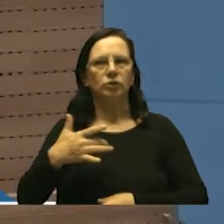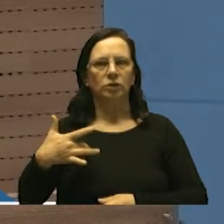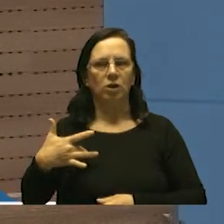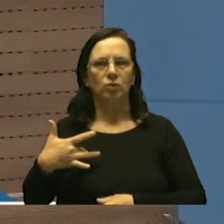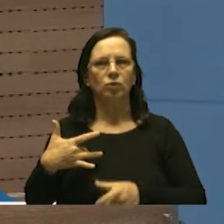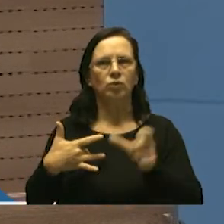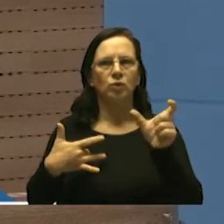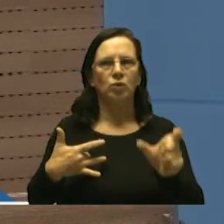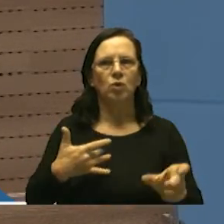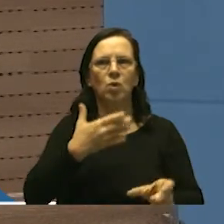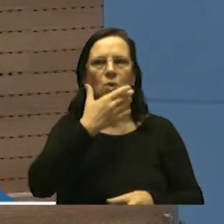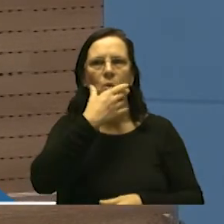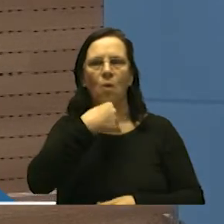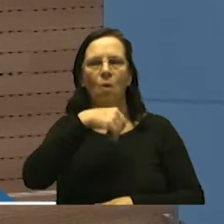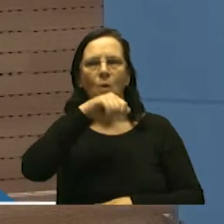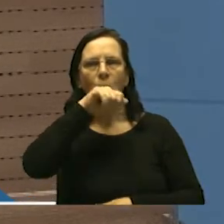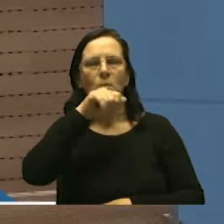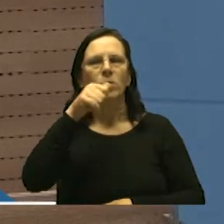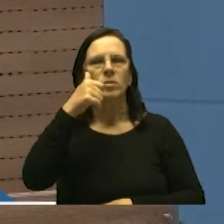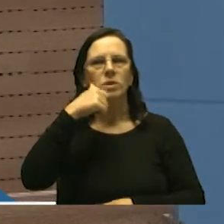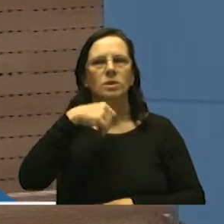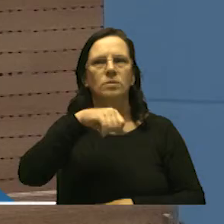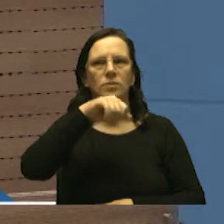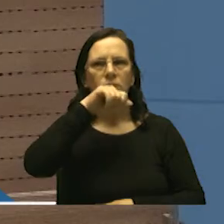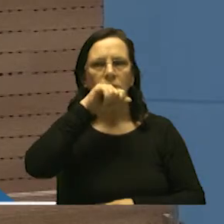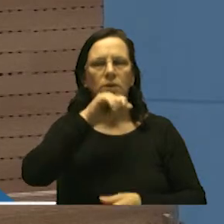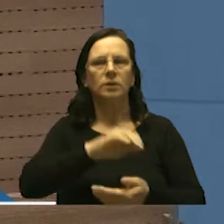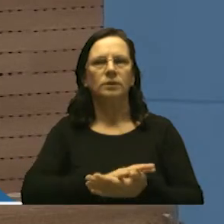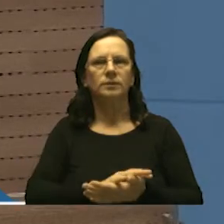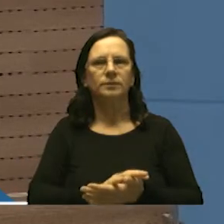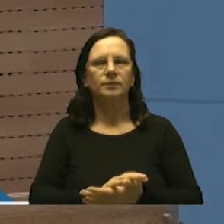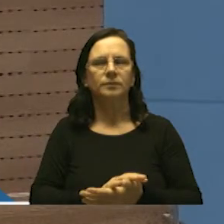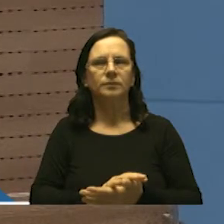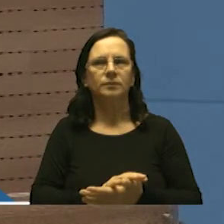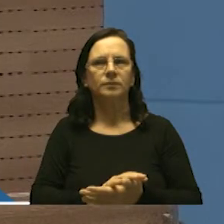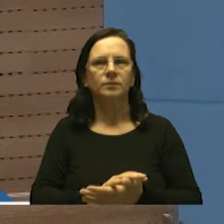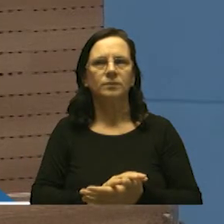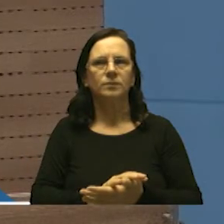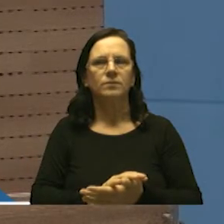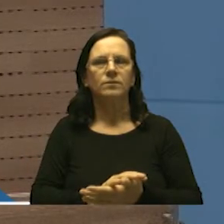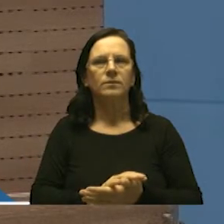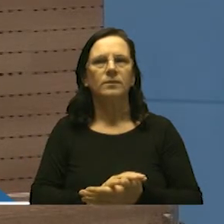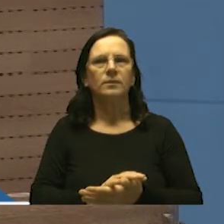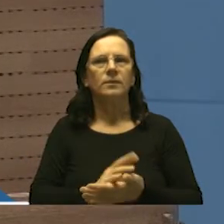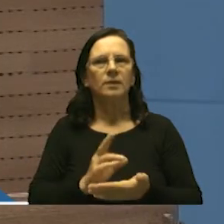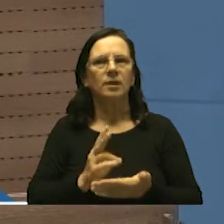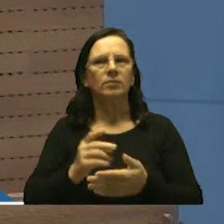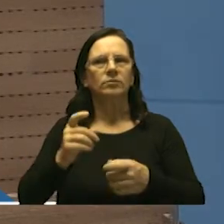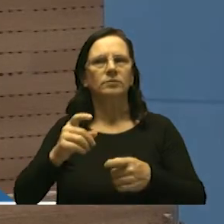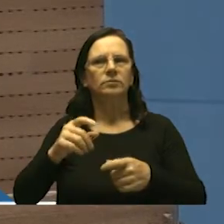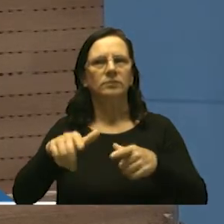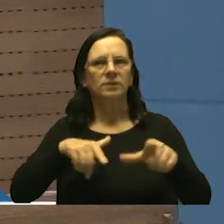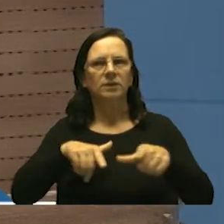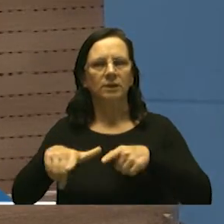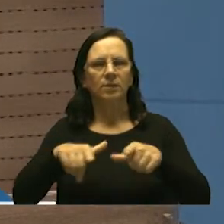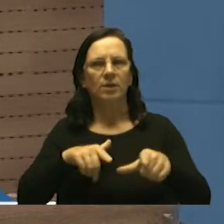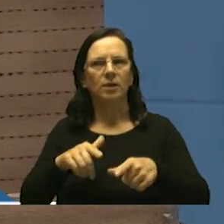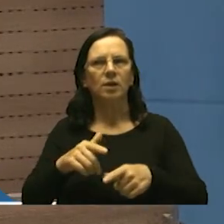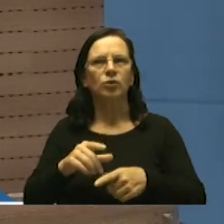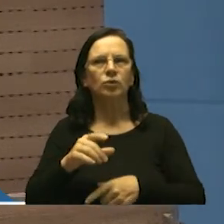mulheres pais e mães que estão todos os dias colocando a sua vida em risco risco de morte